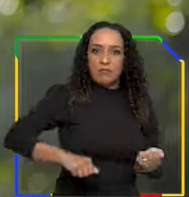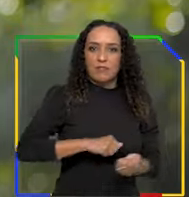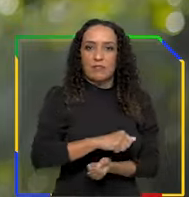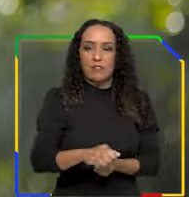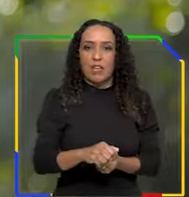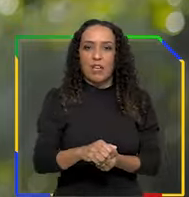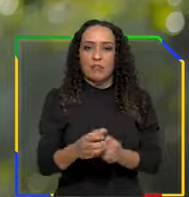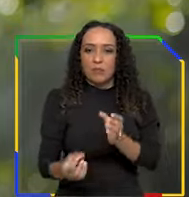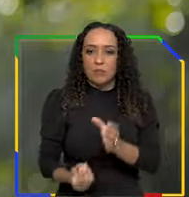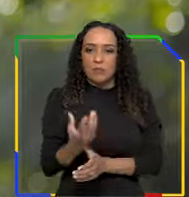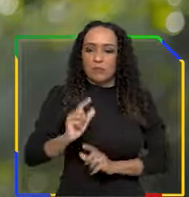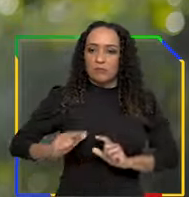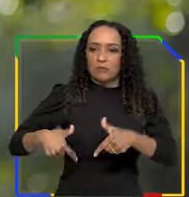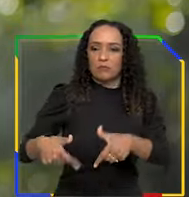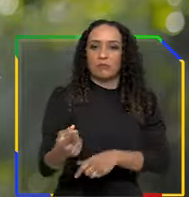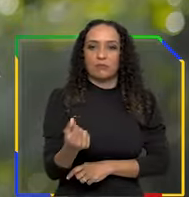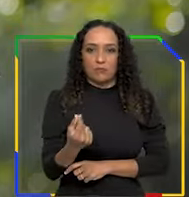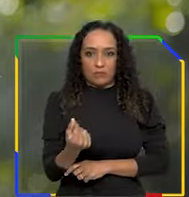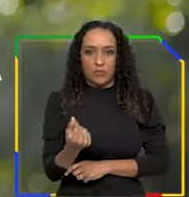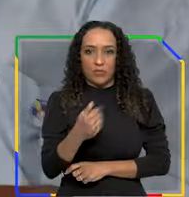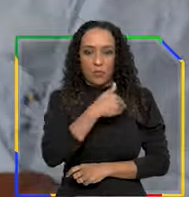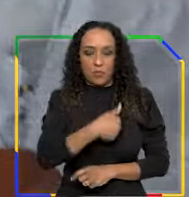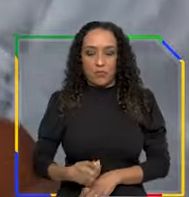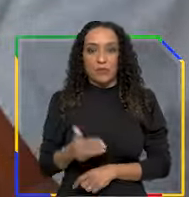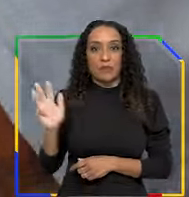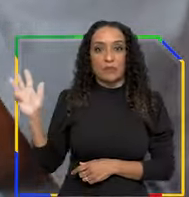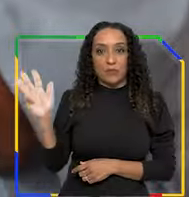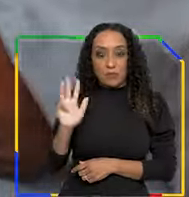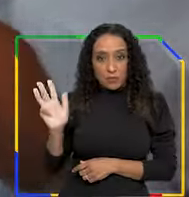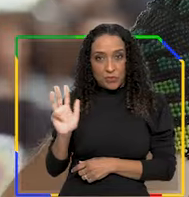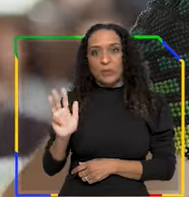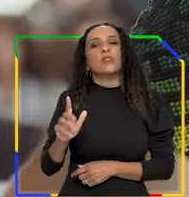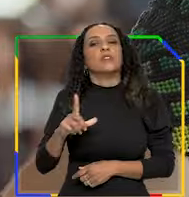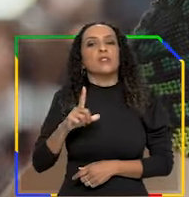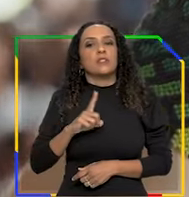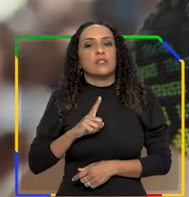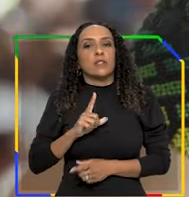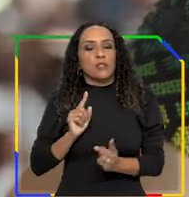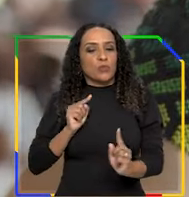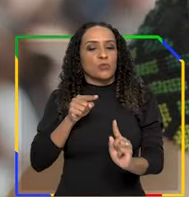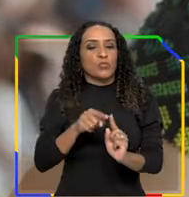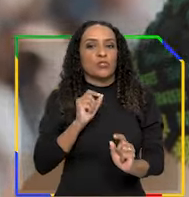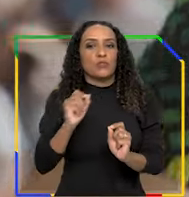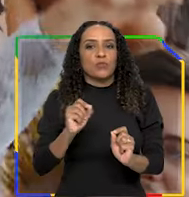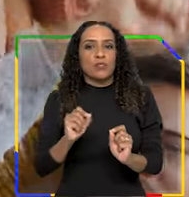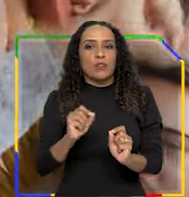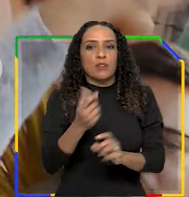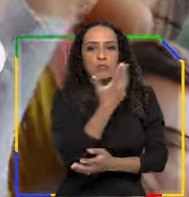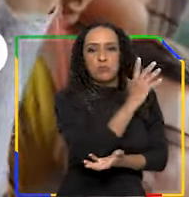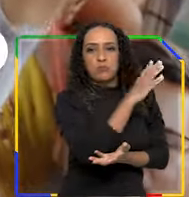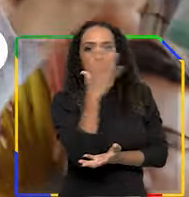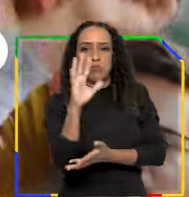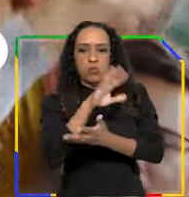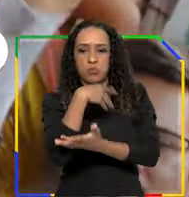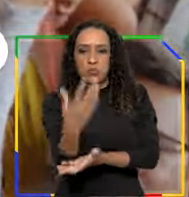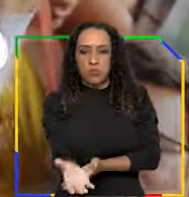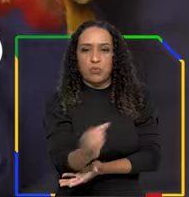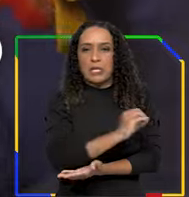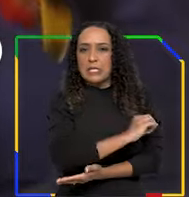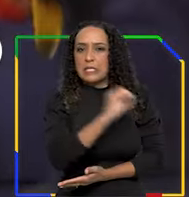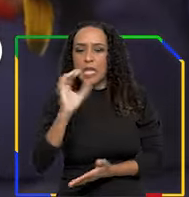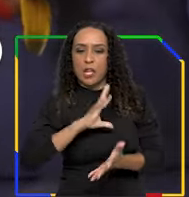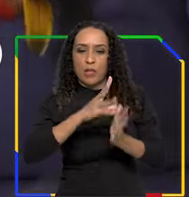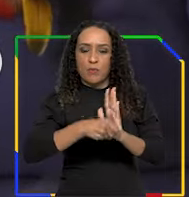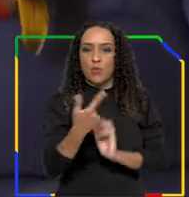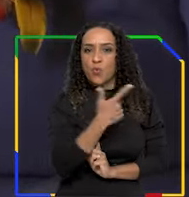sustentáveis, gerando emprego e renda. O governo do presidente Lula tem como meta zerar o desmatamento da